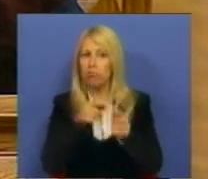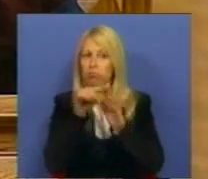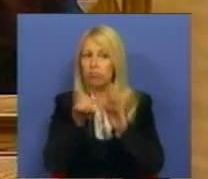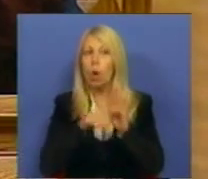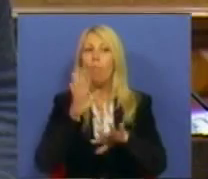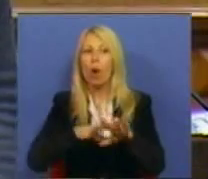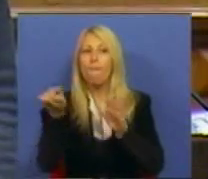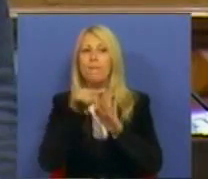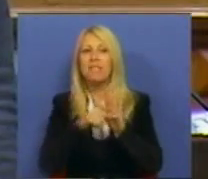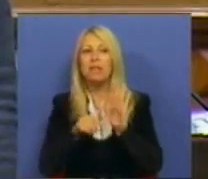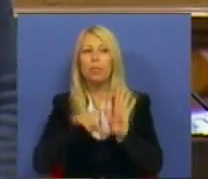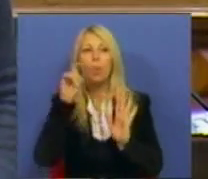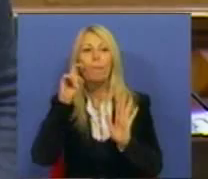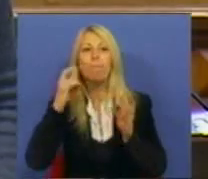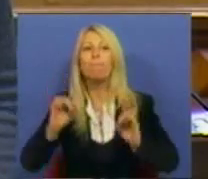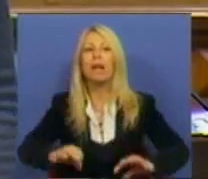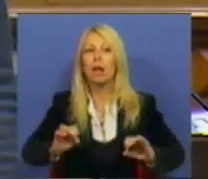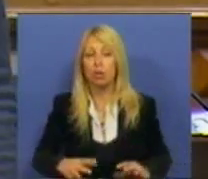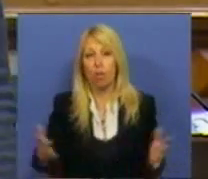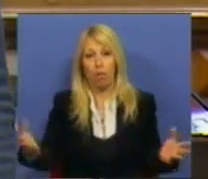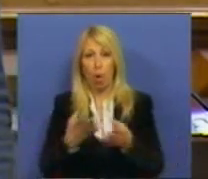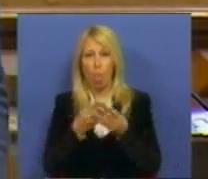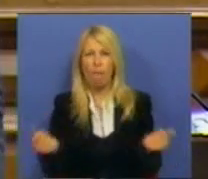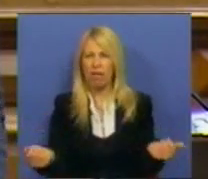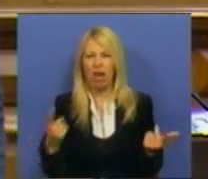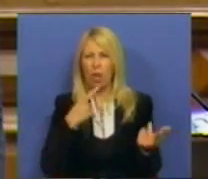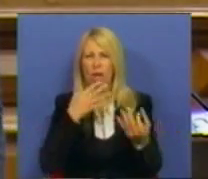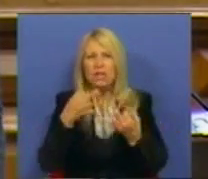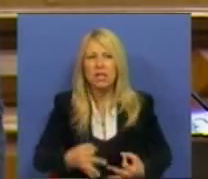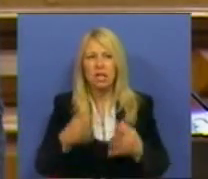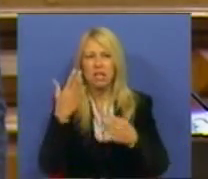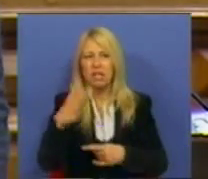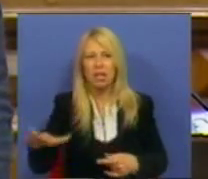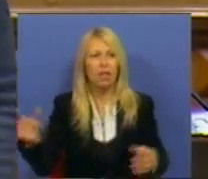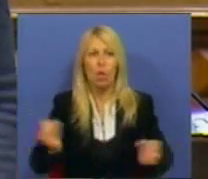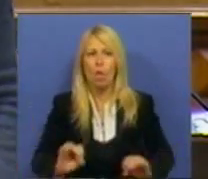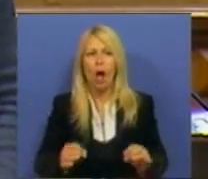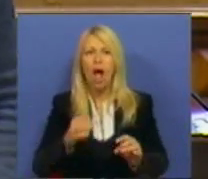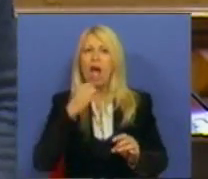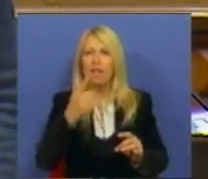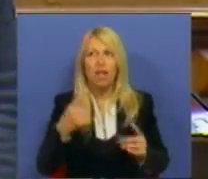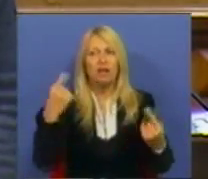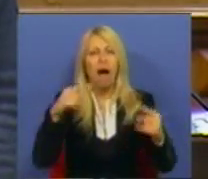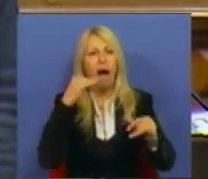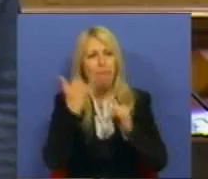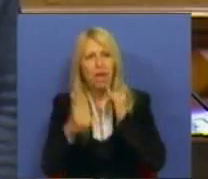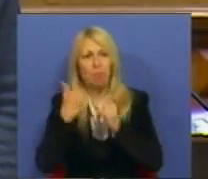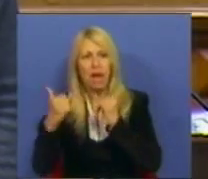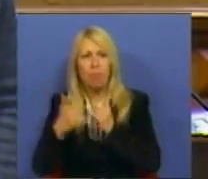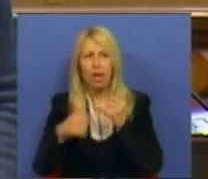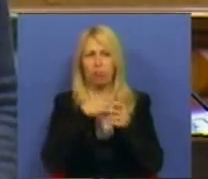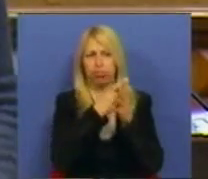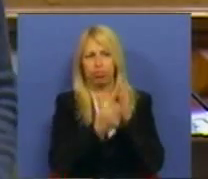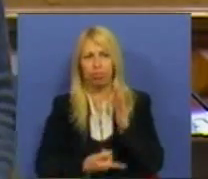Ora, numa matéria em que há tanta incerteza científica e tantos riscos que são apontados, nomeadamente